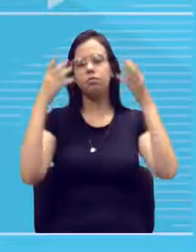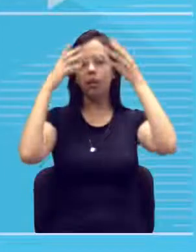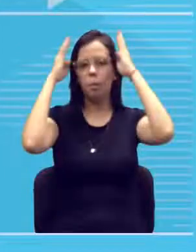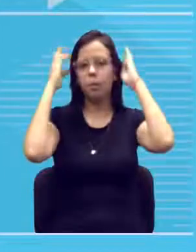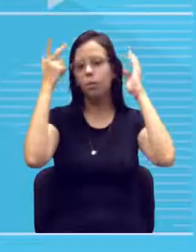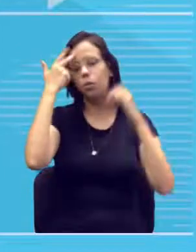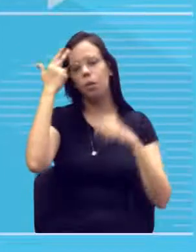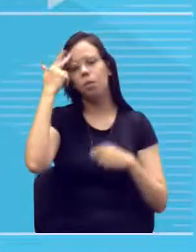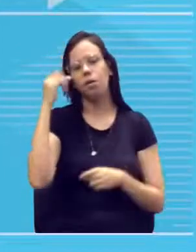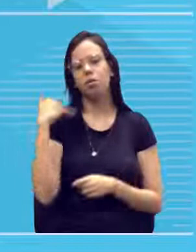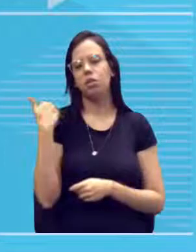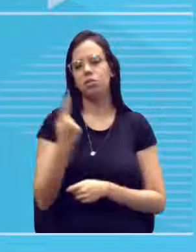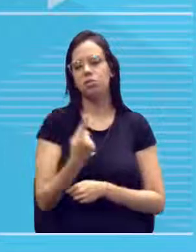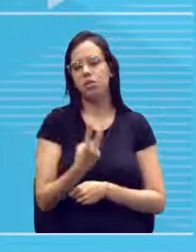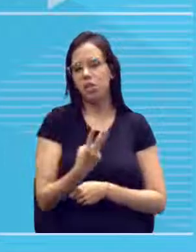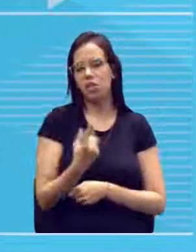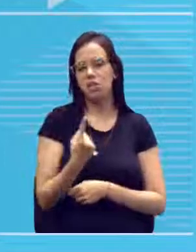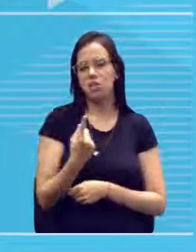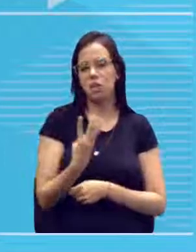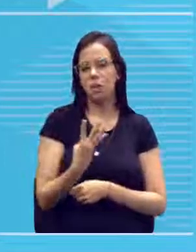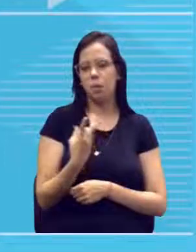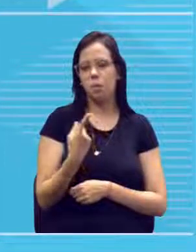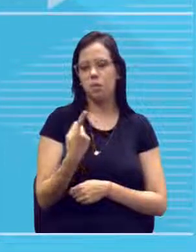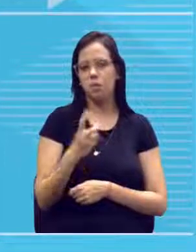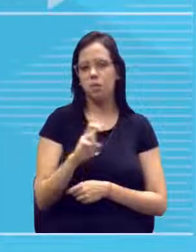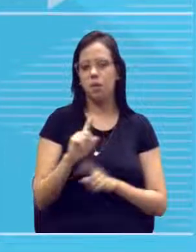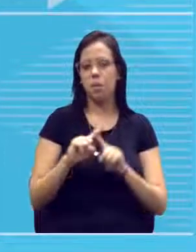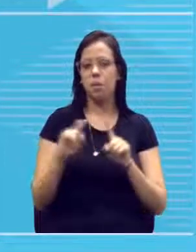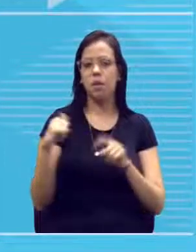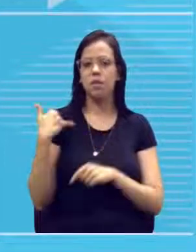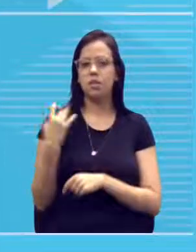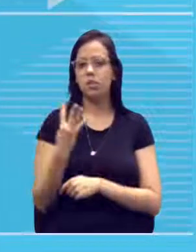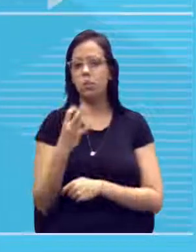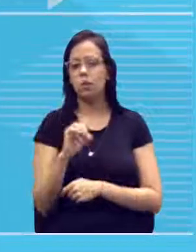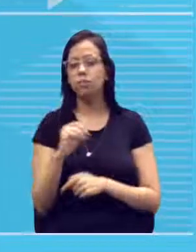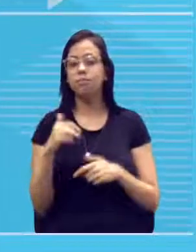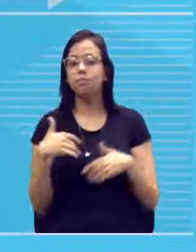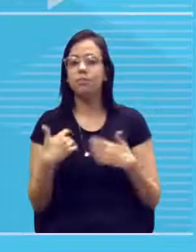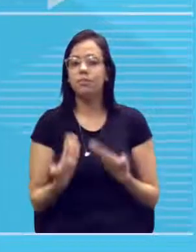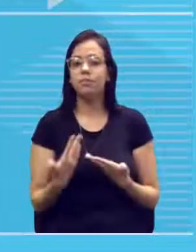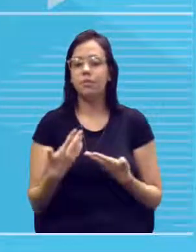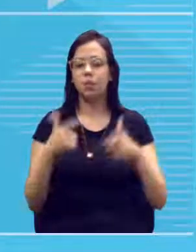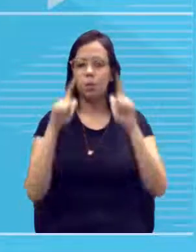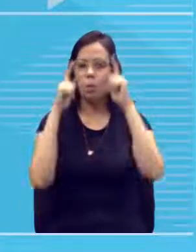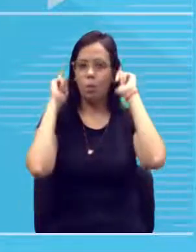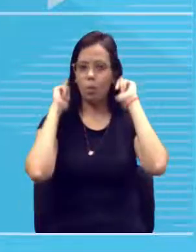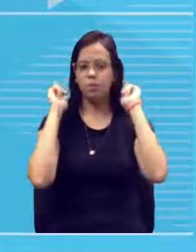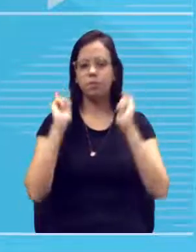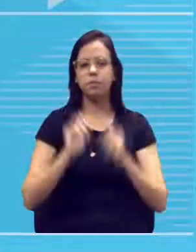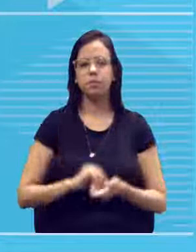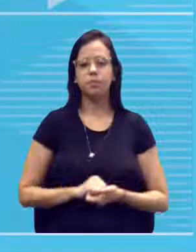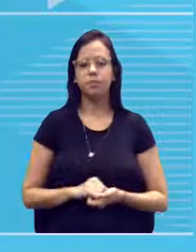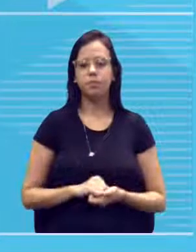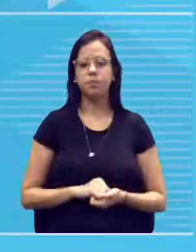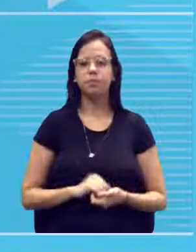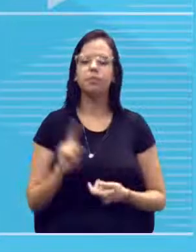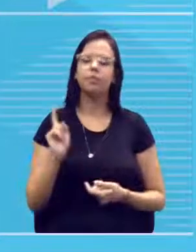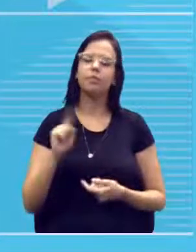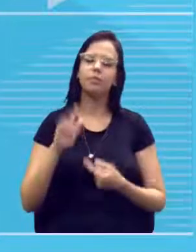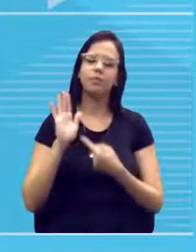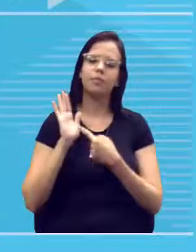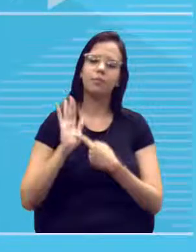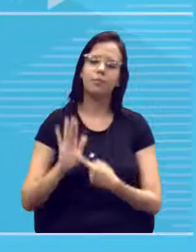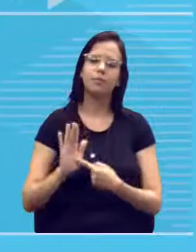13, 14, 15 anos, mas quando chegar lá nos 40, opa, cadê os cabelos, né? É uma manifestação